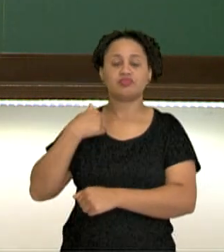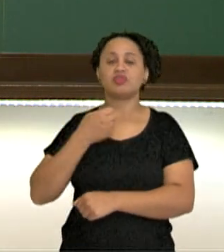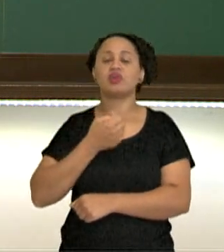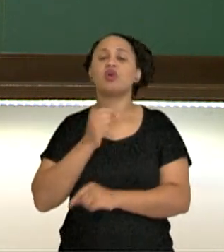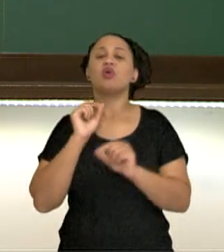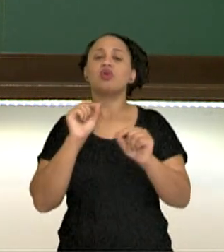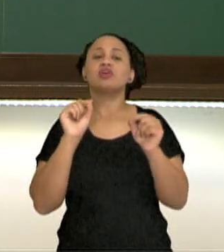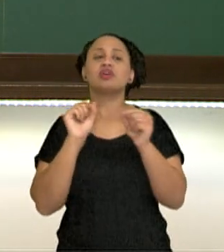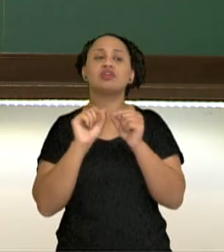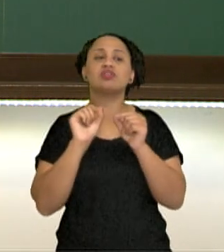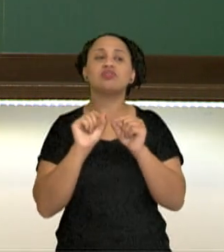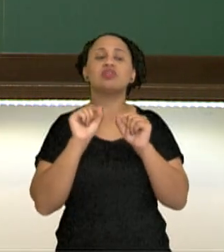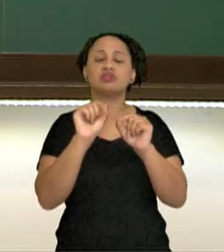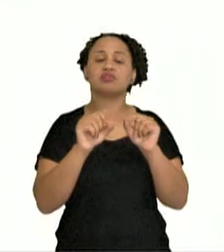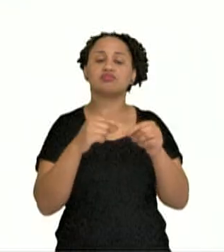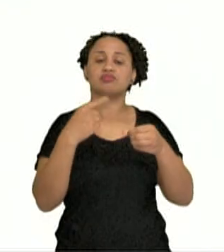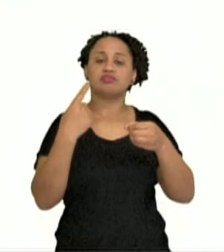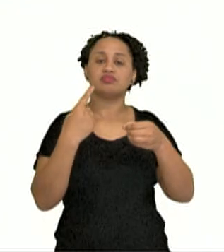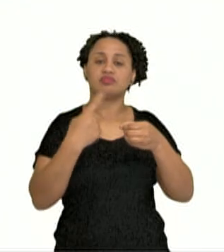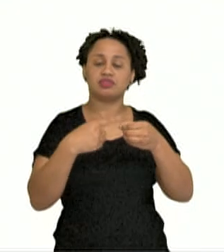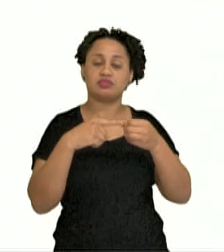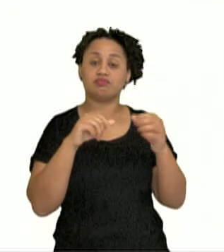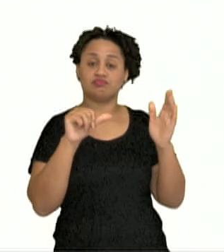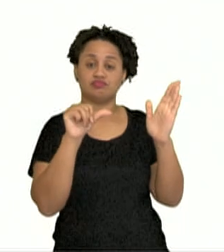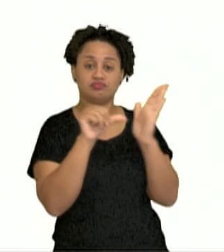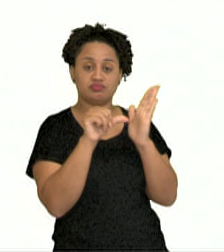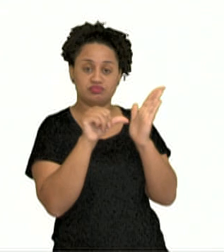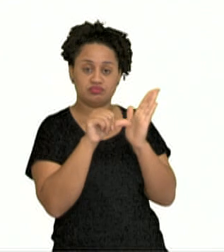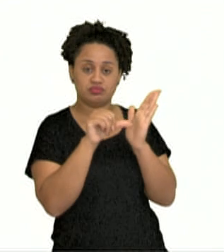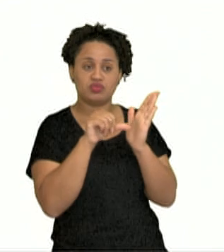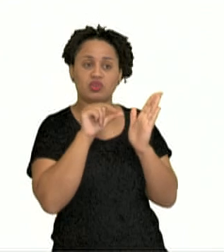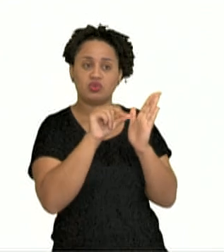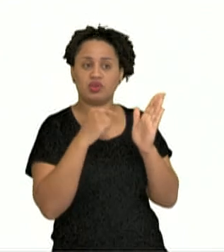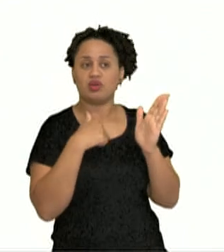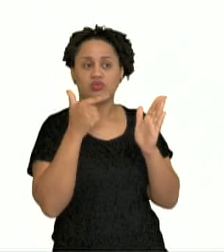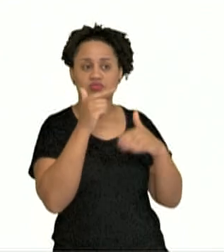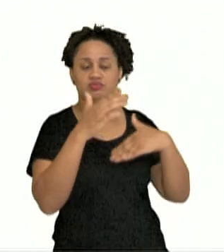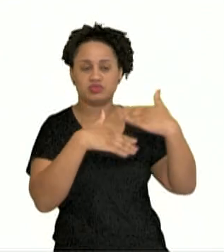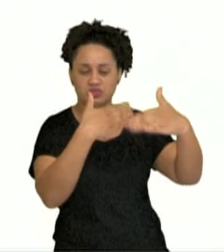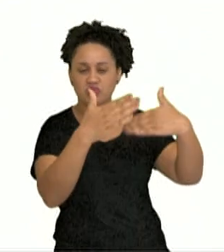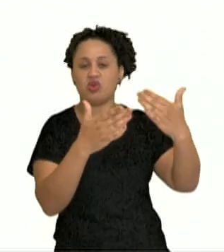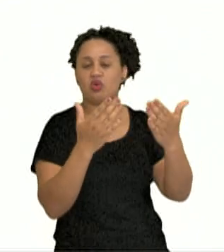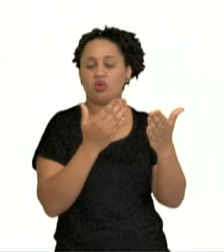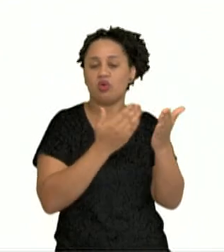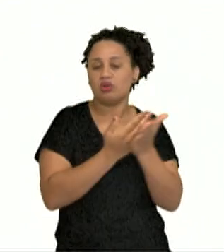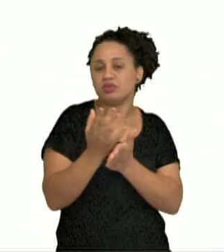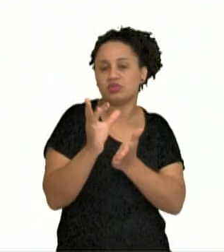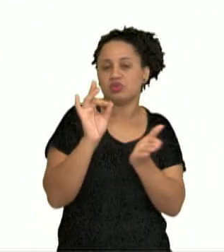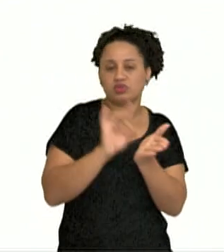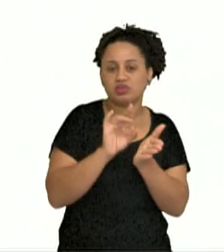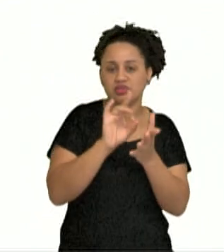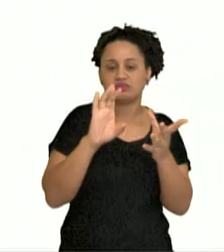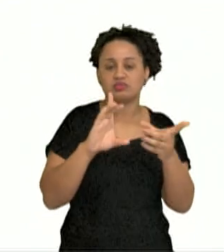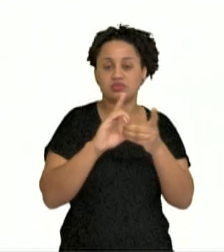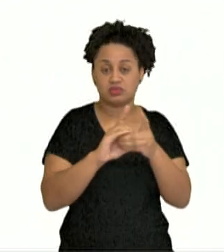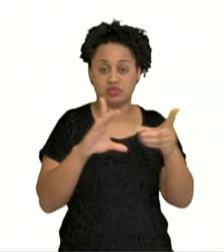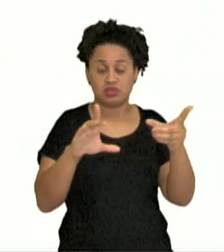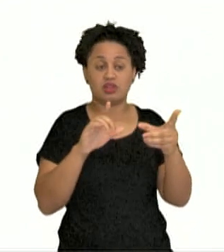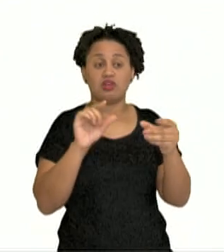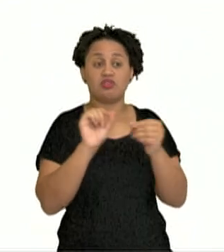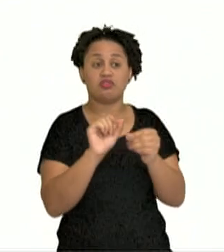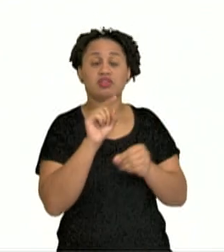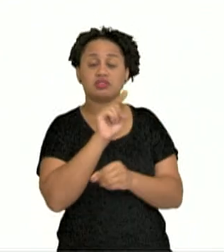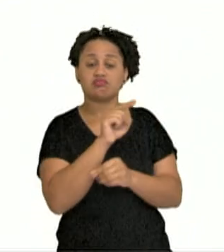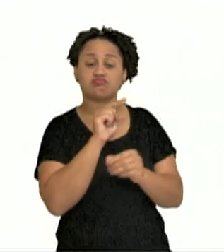levaram essa cidade, a cidade de Atenas, que desenvolveu, que iniciou a democracia? Quais motivos conseguiram